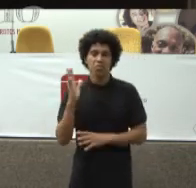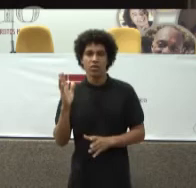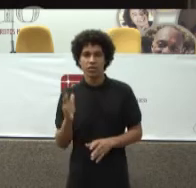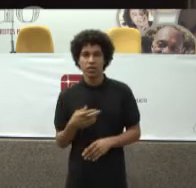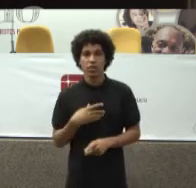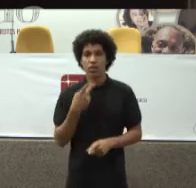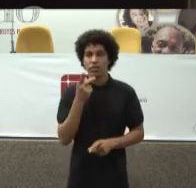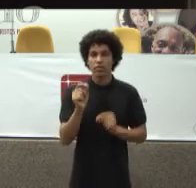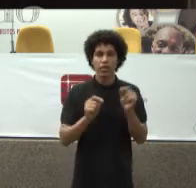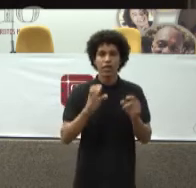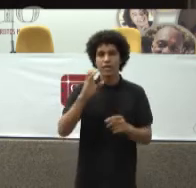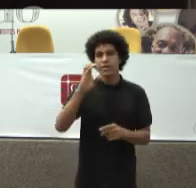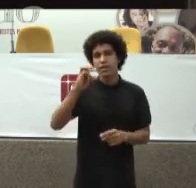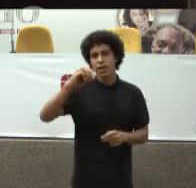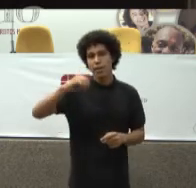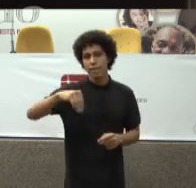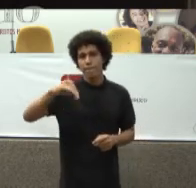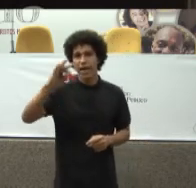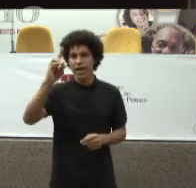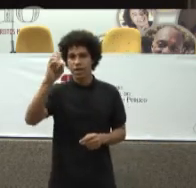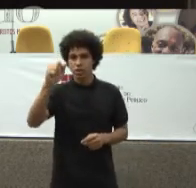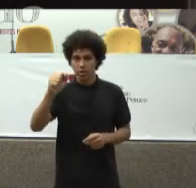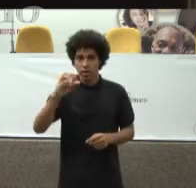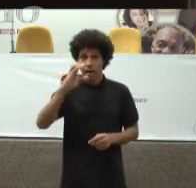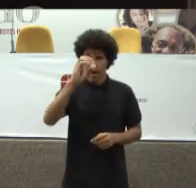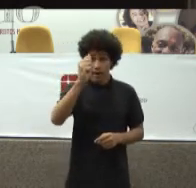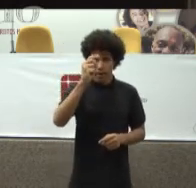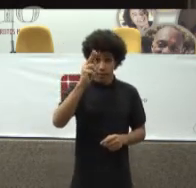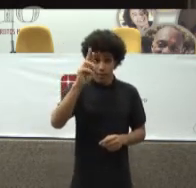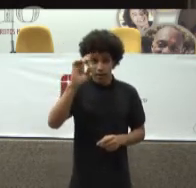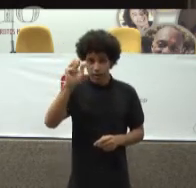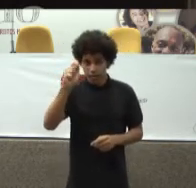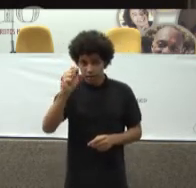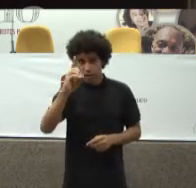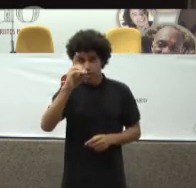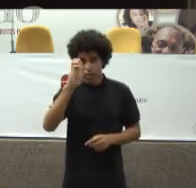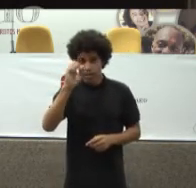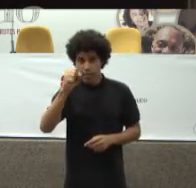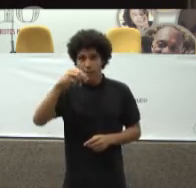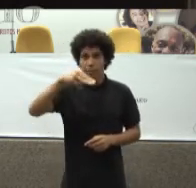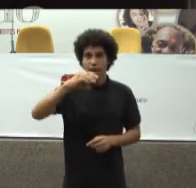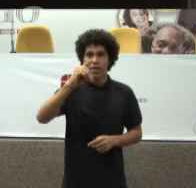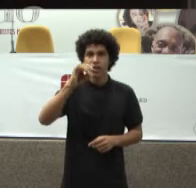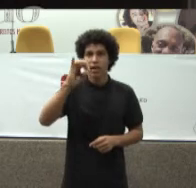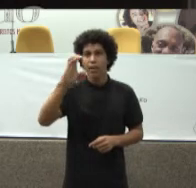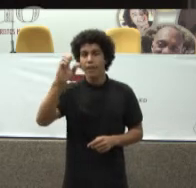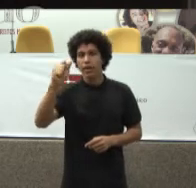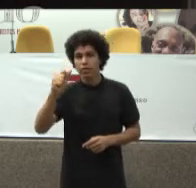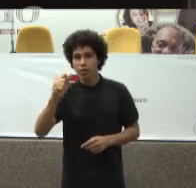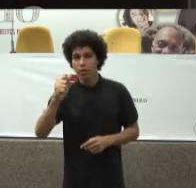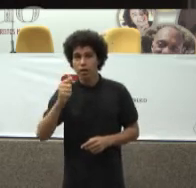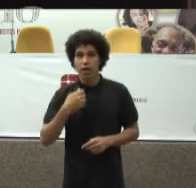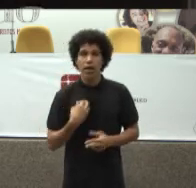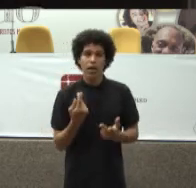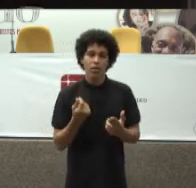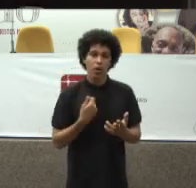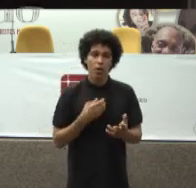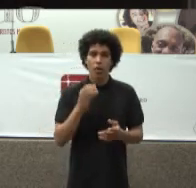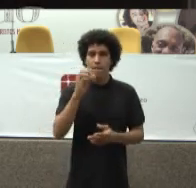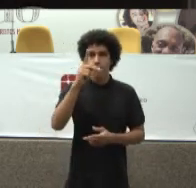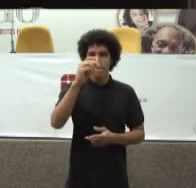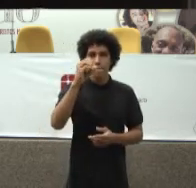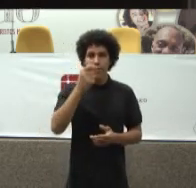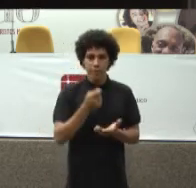Interministerial Que determina Um preço De fábrica Preço Fabricante Não é?